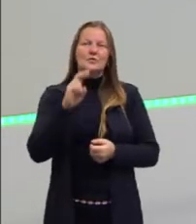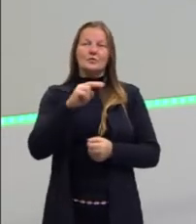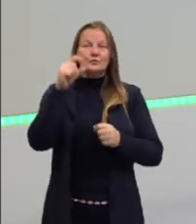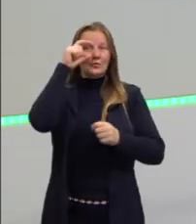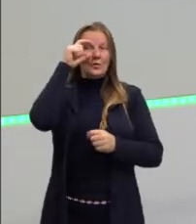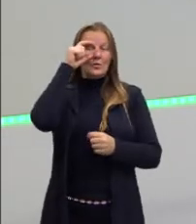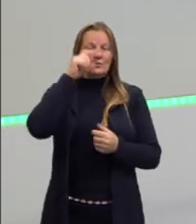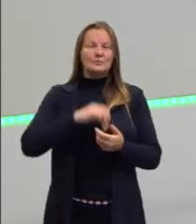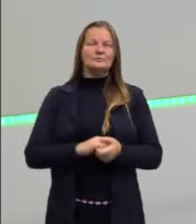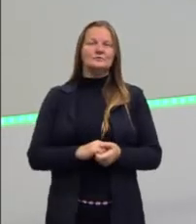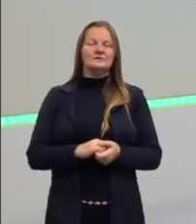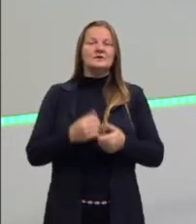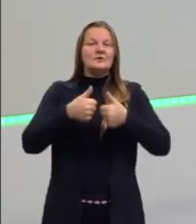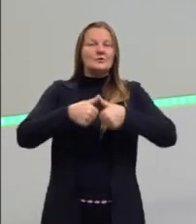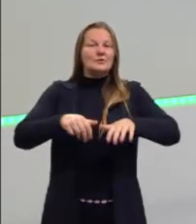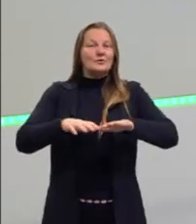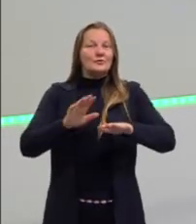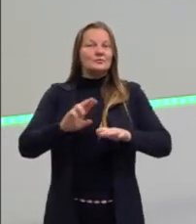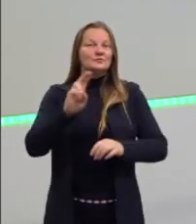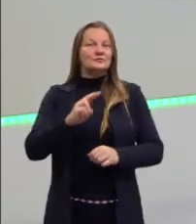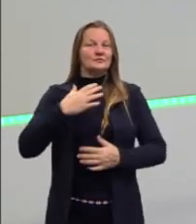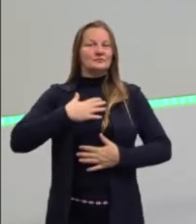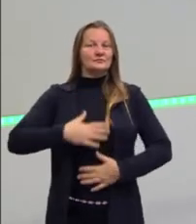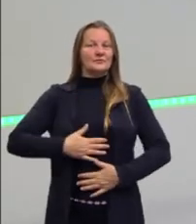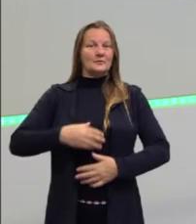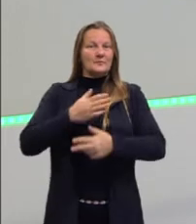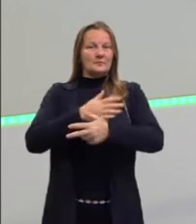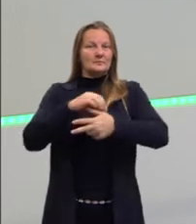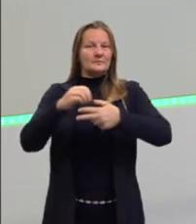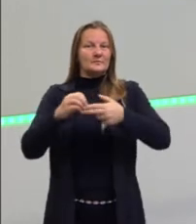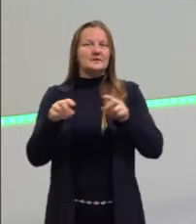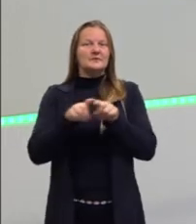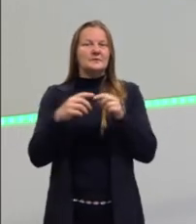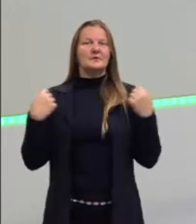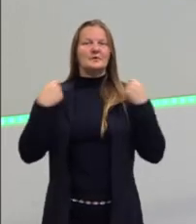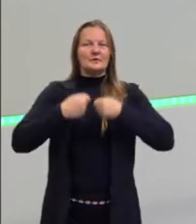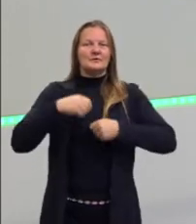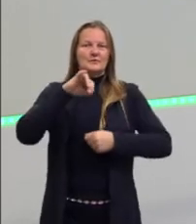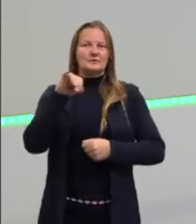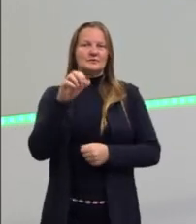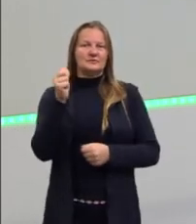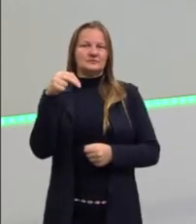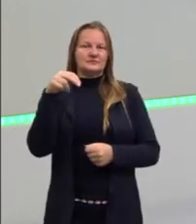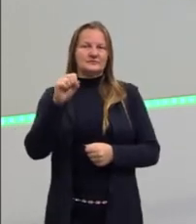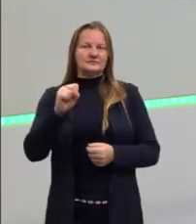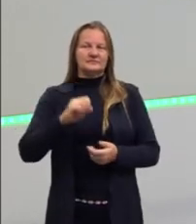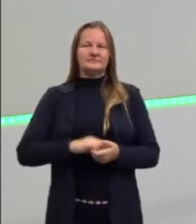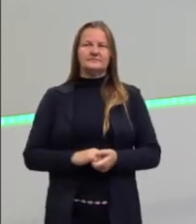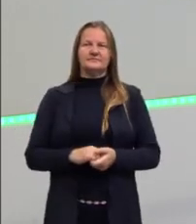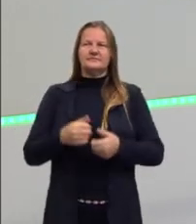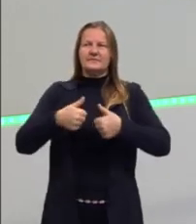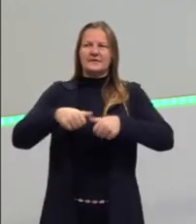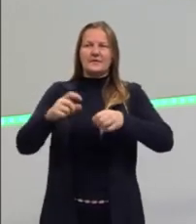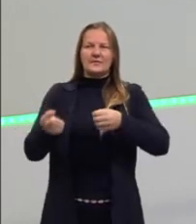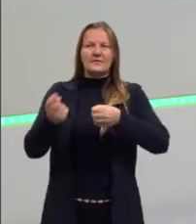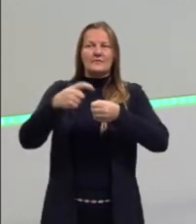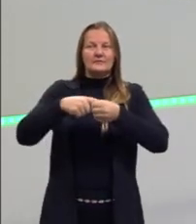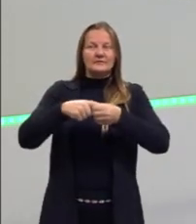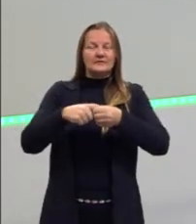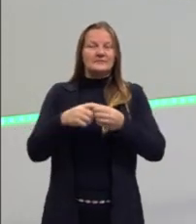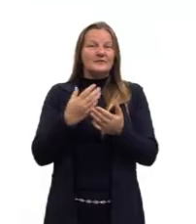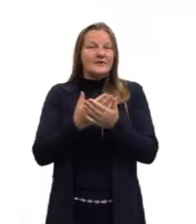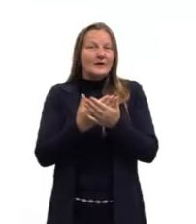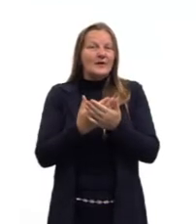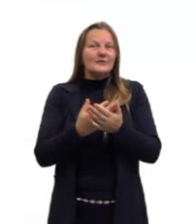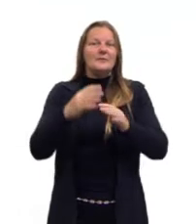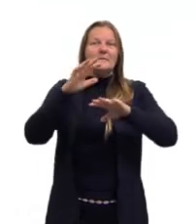óculos. Estou utilizando a camiseta do pré-ENEM e também uma camisa jeans. Então vamos voltar aí para as nossas